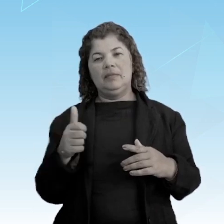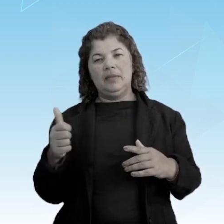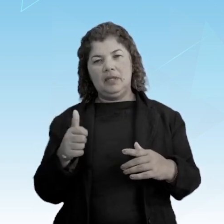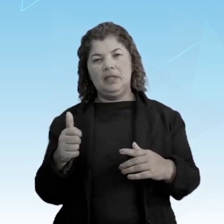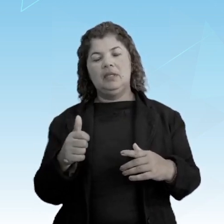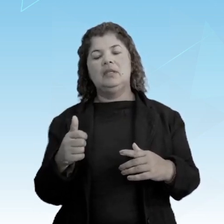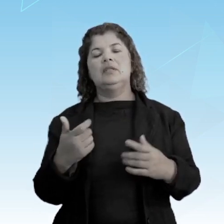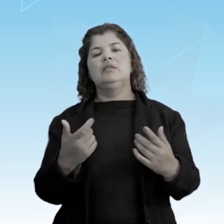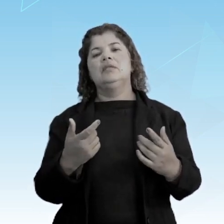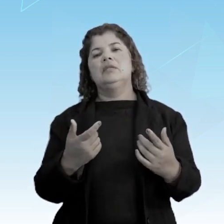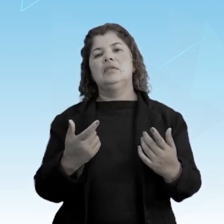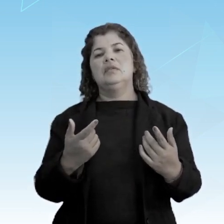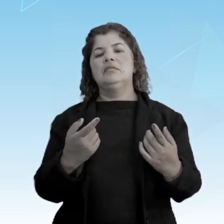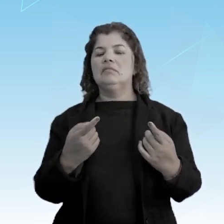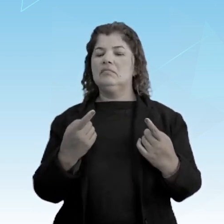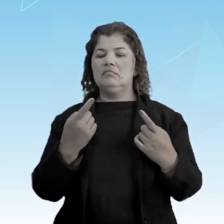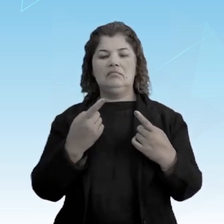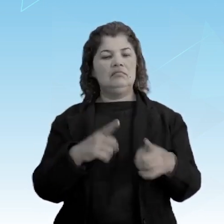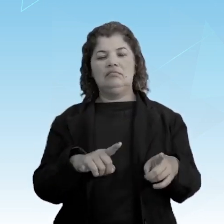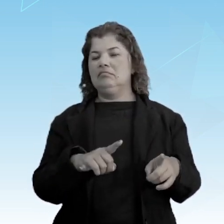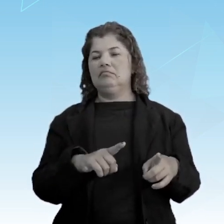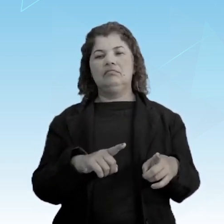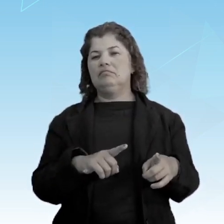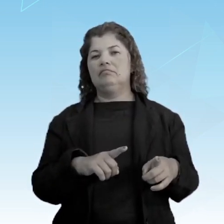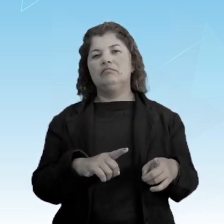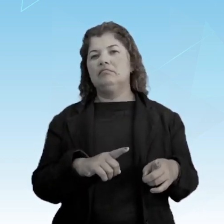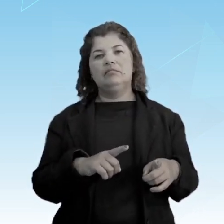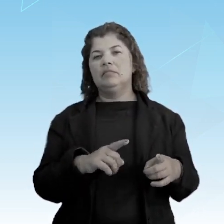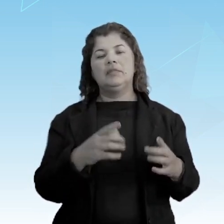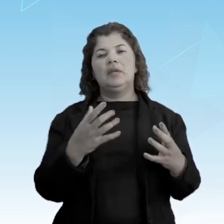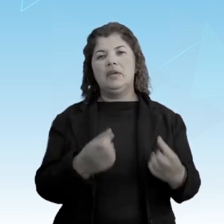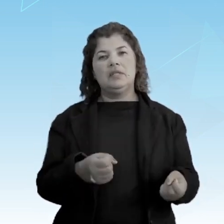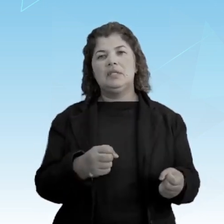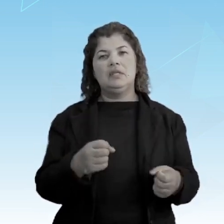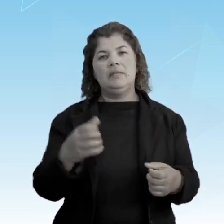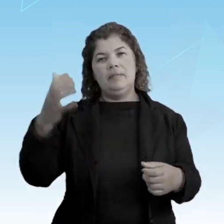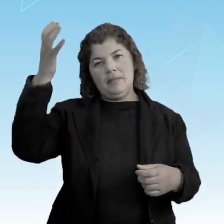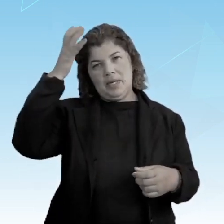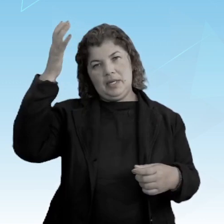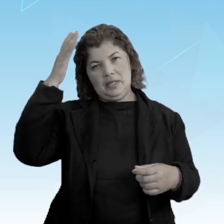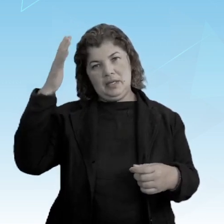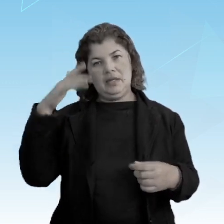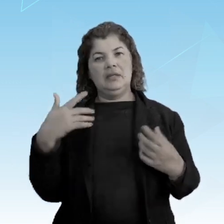iniciativa dos paraenses, reprimindo-os, depois lançaram